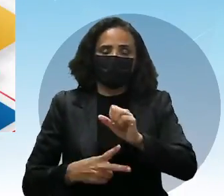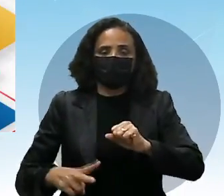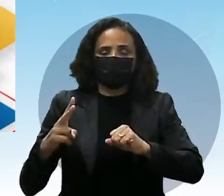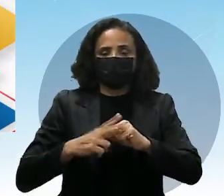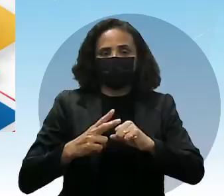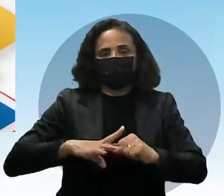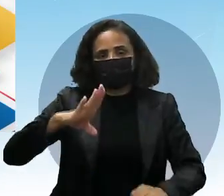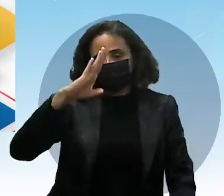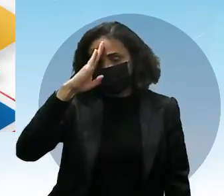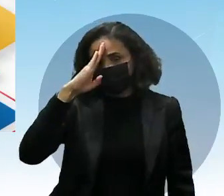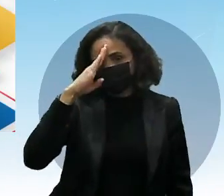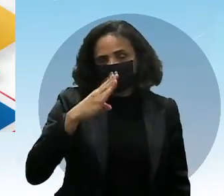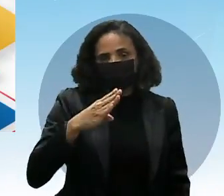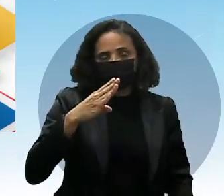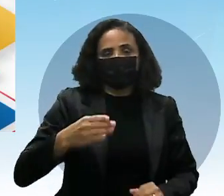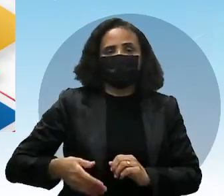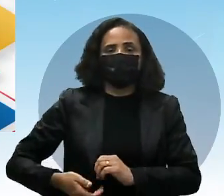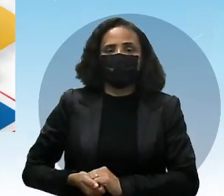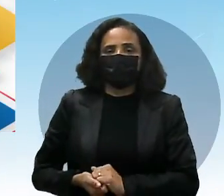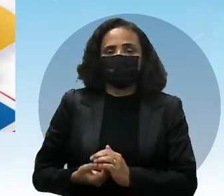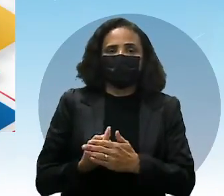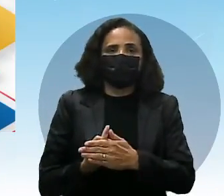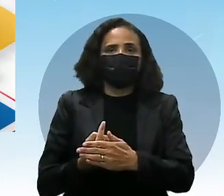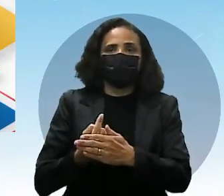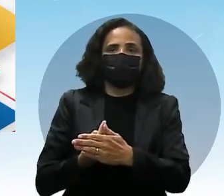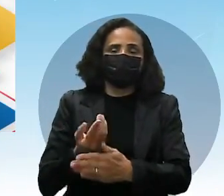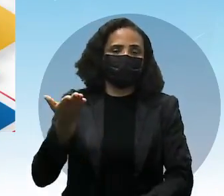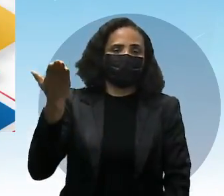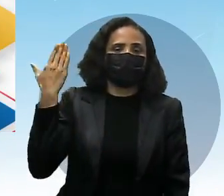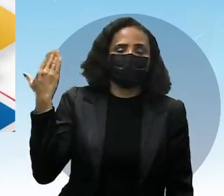principal está no passado.